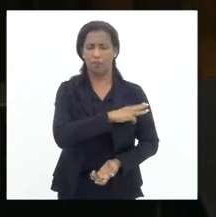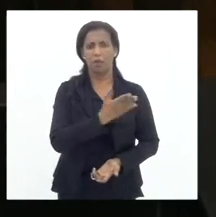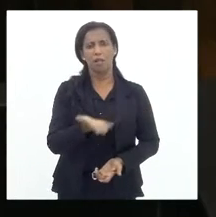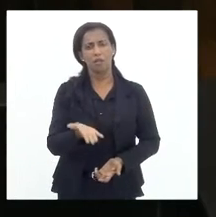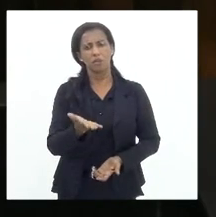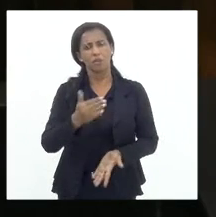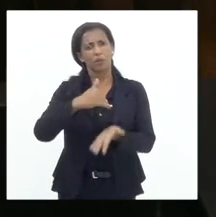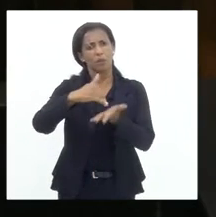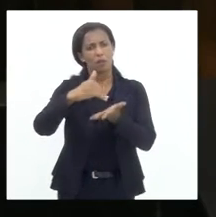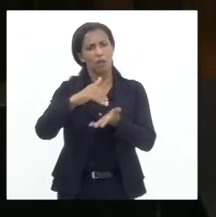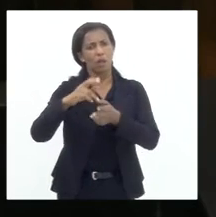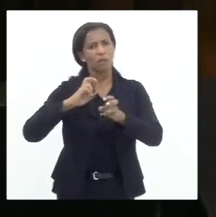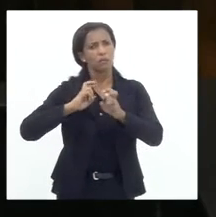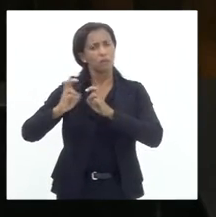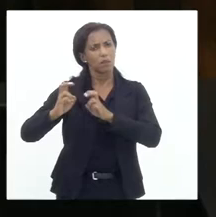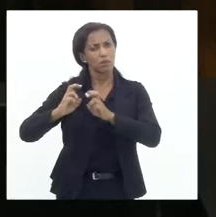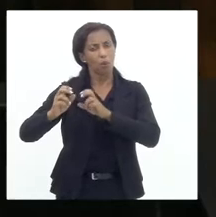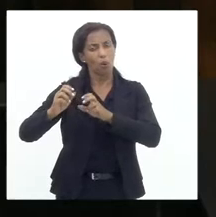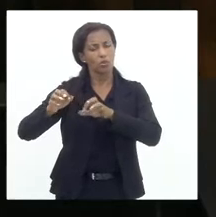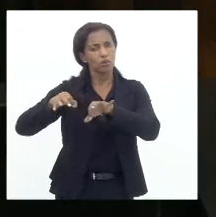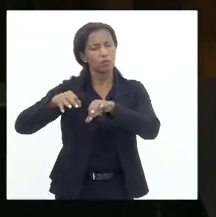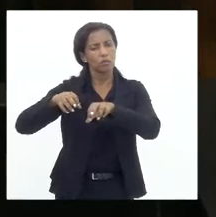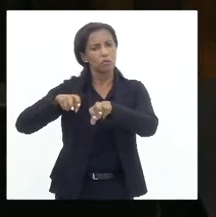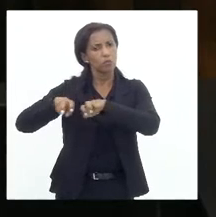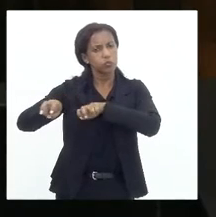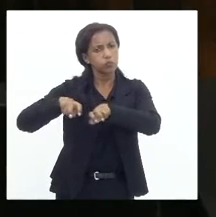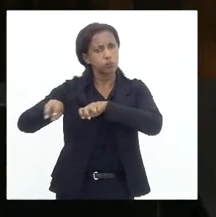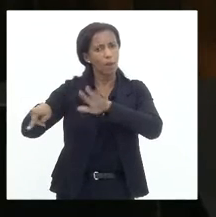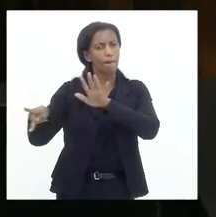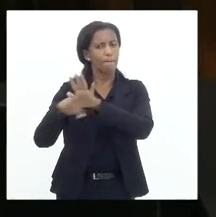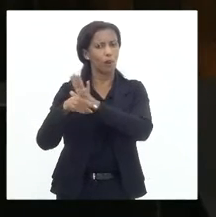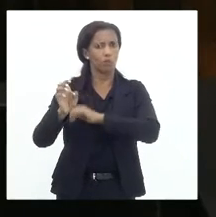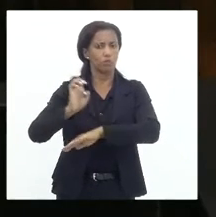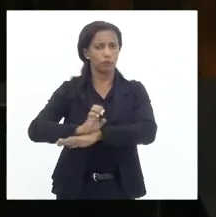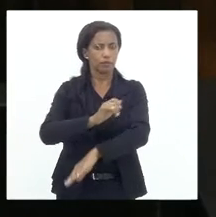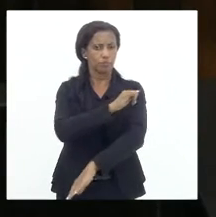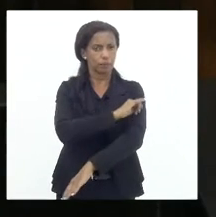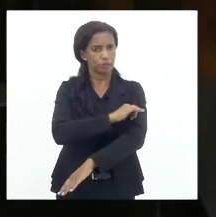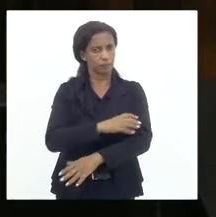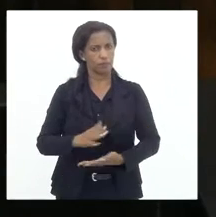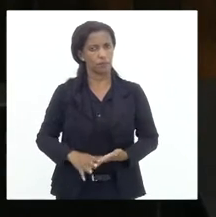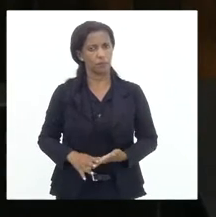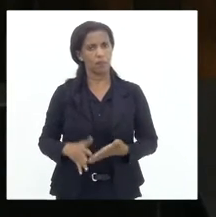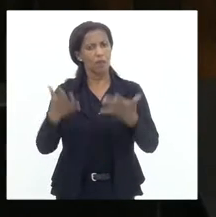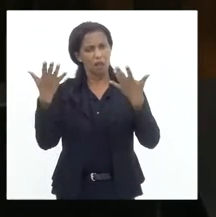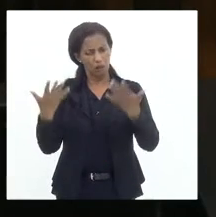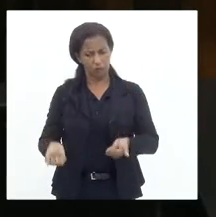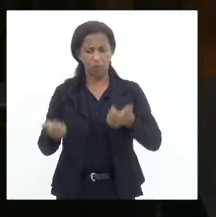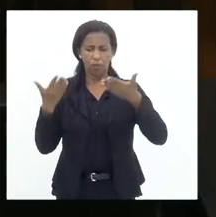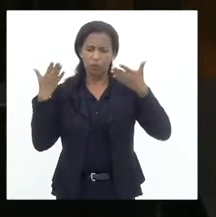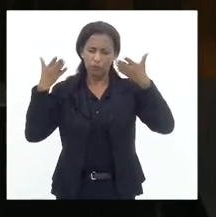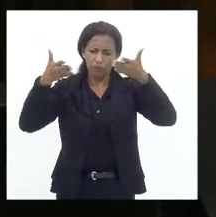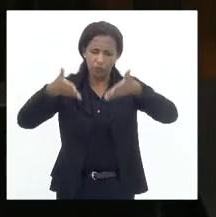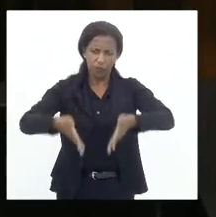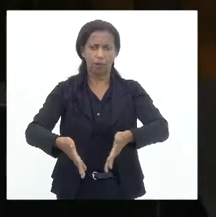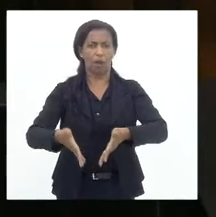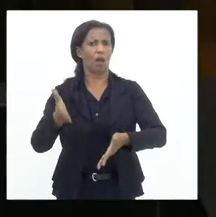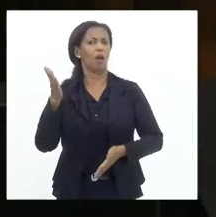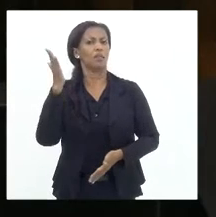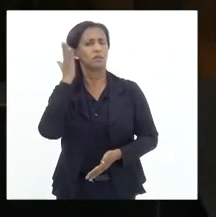transportes, de transportes do Estado do Rio de Janeiro, vamos nos debruçar e eu sei que os senhores estão